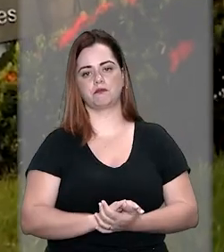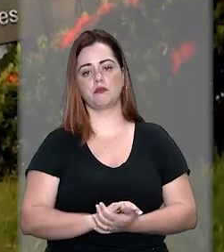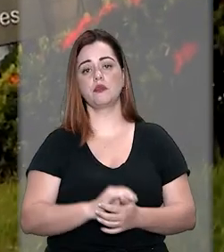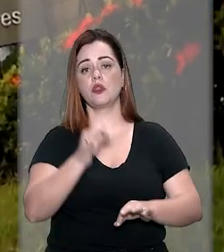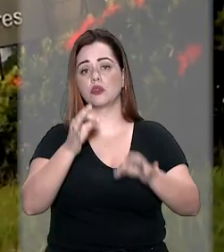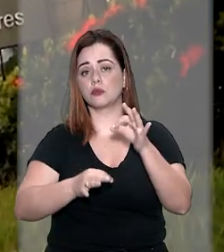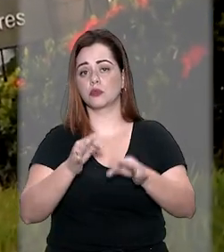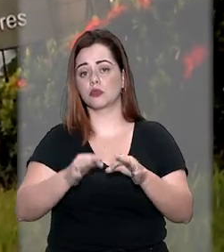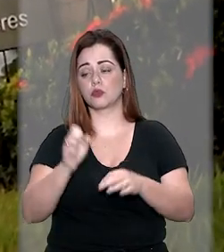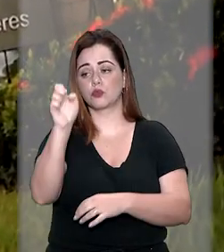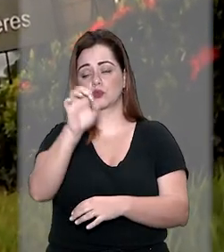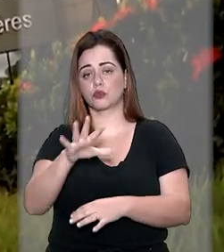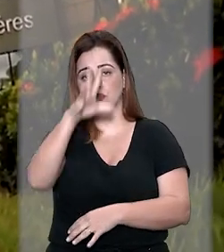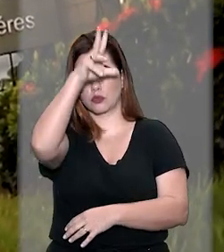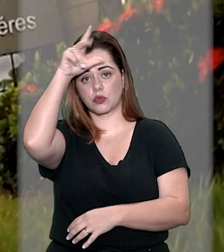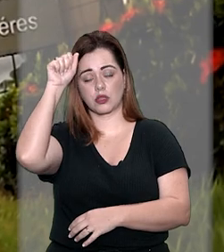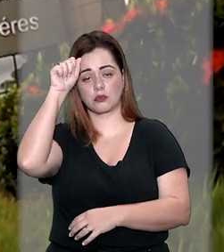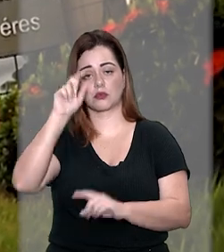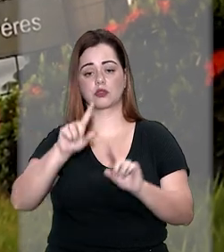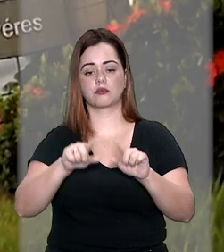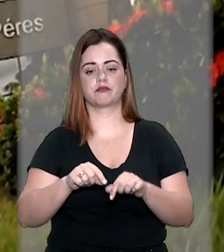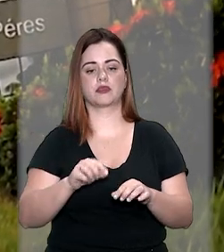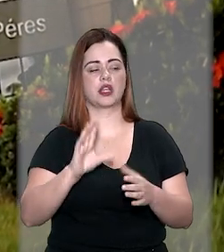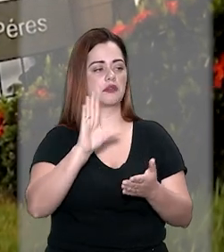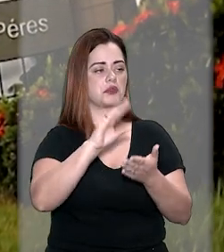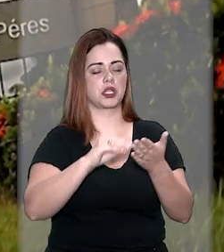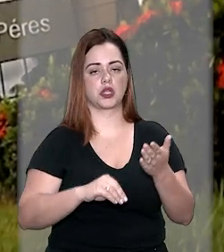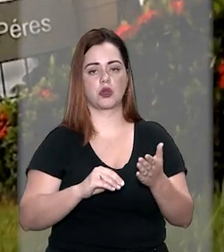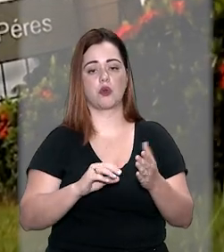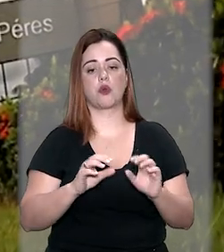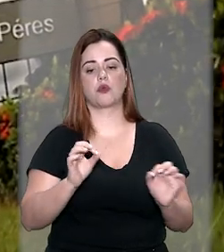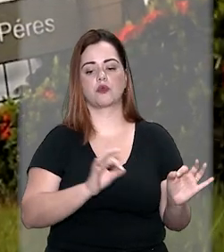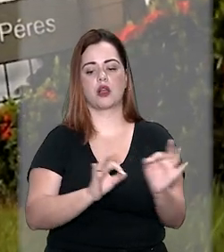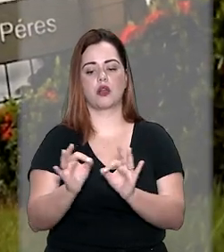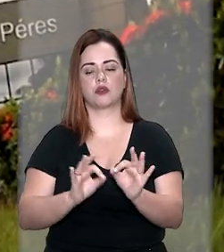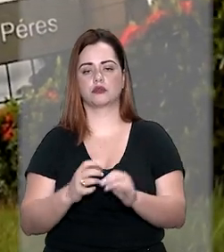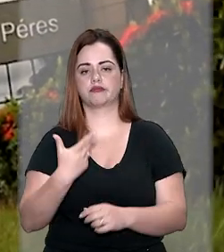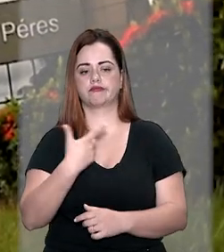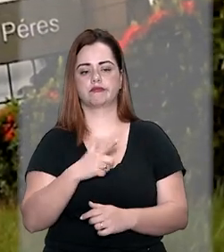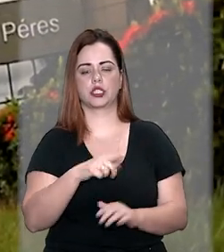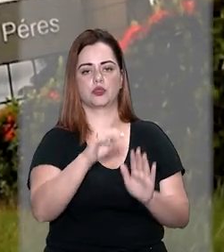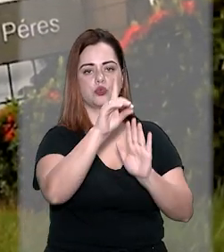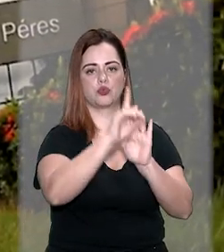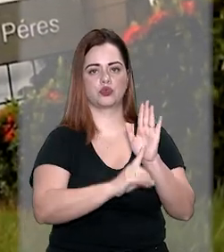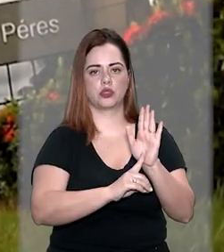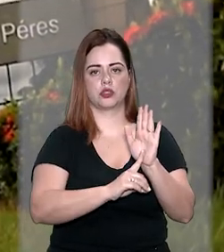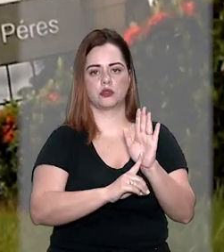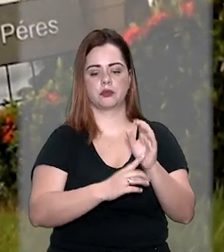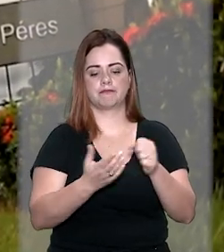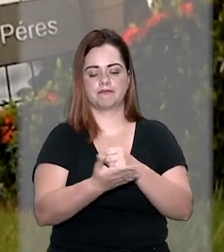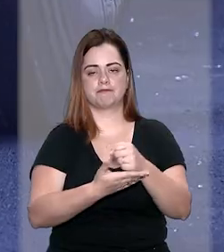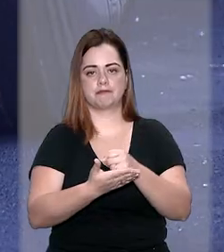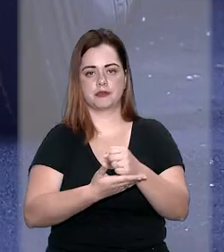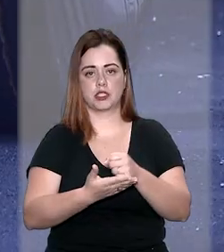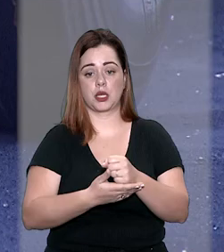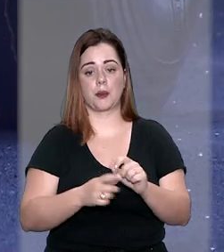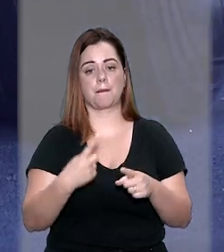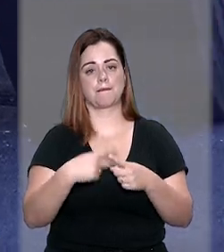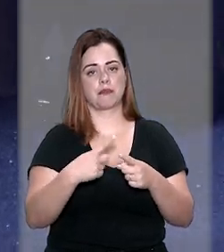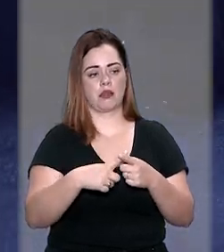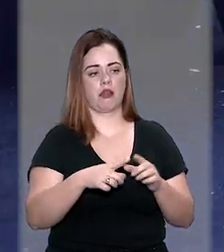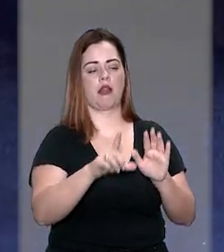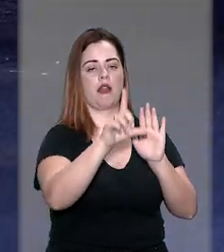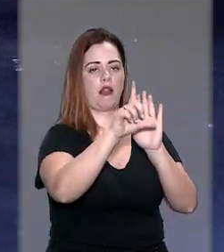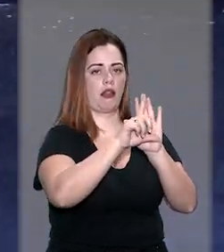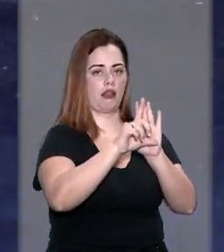O Tribunal de Justiça do Estado do Amazonas denegou a ordem sob o fundamento de que não há direito líquido e certo a ser amparado, pois a